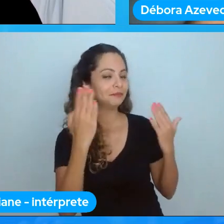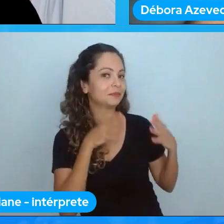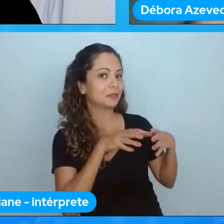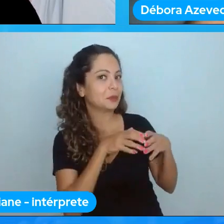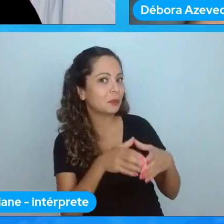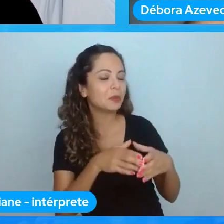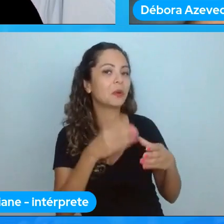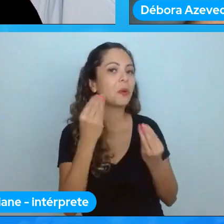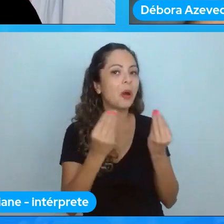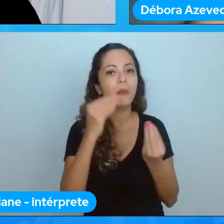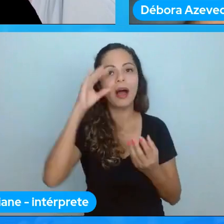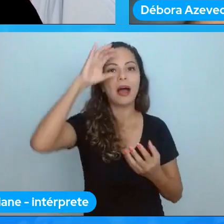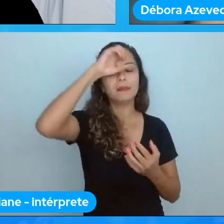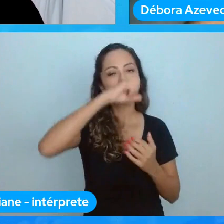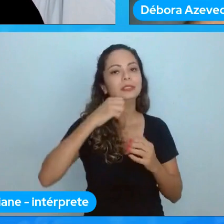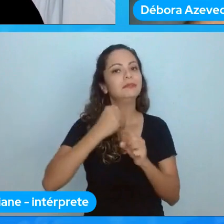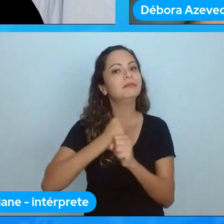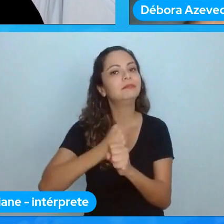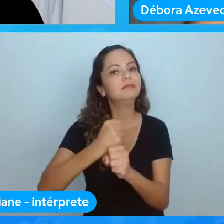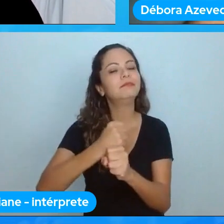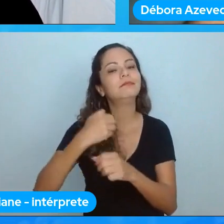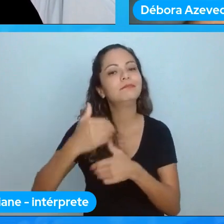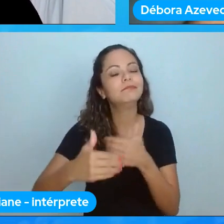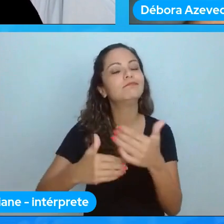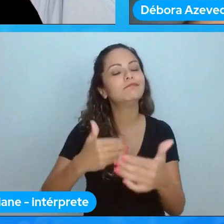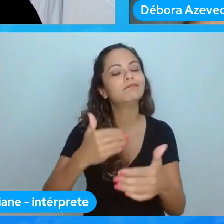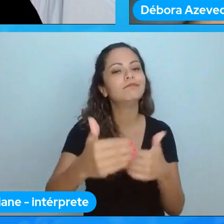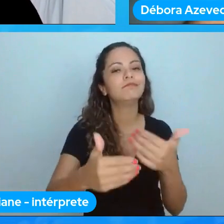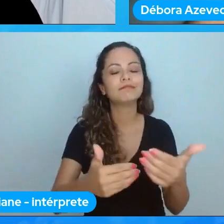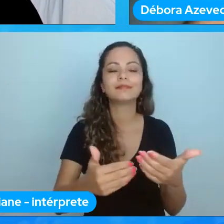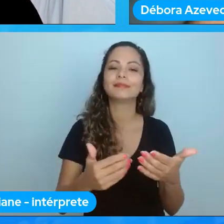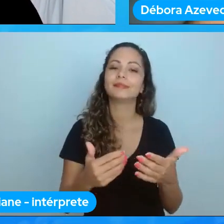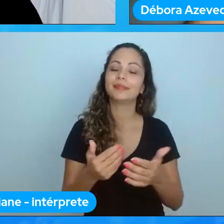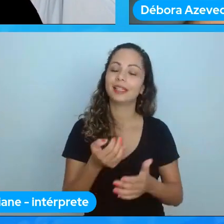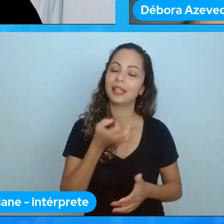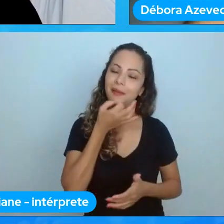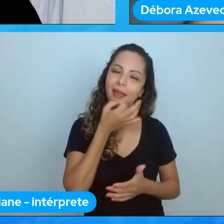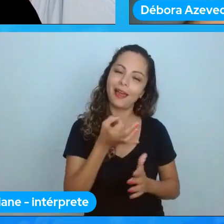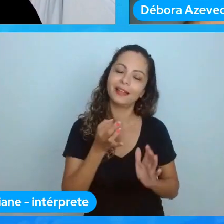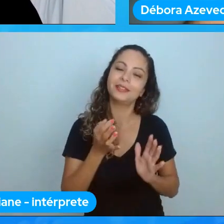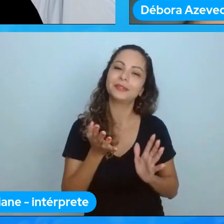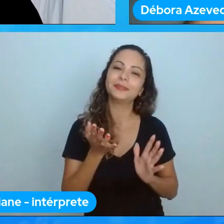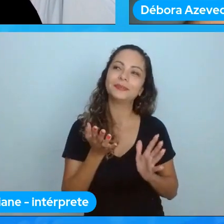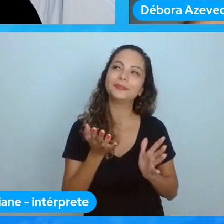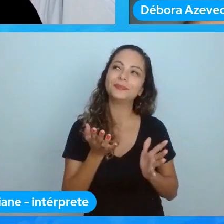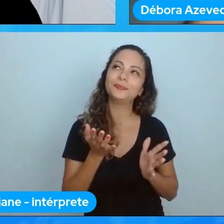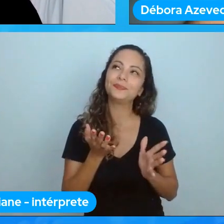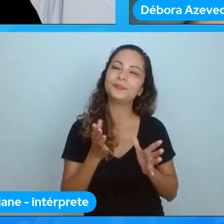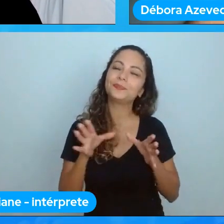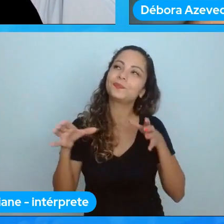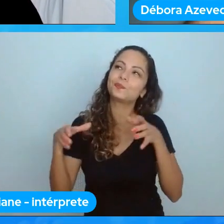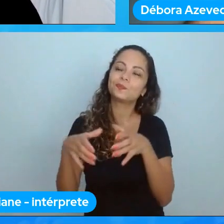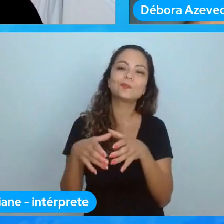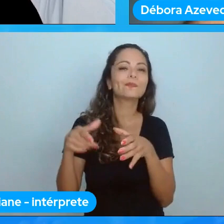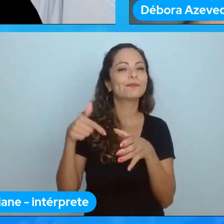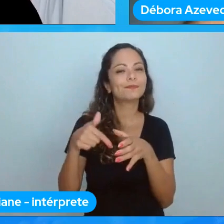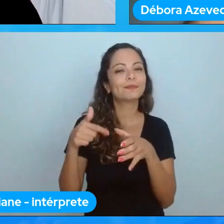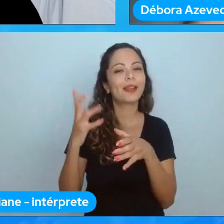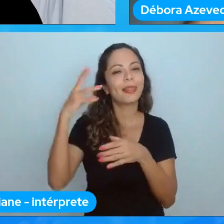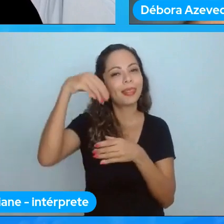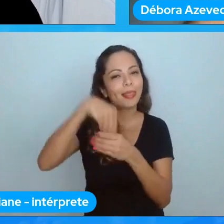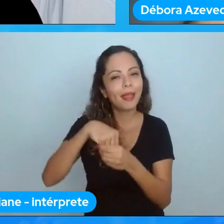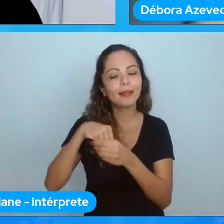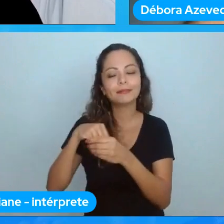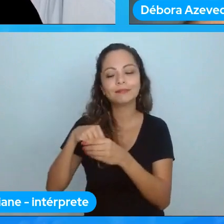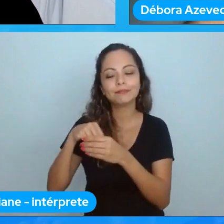e eu realmente assim eu acho que a maior parte das iniciativas que o PyLadies hoje em dia tem a forma como ela se organiza essa